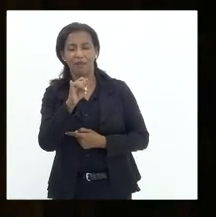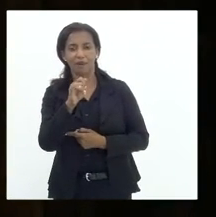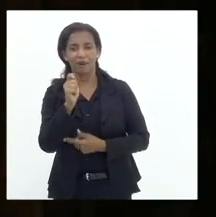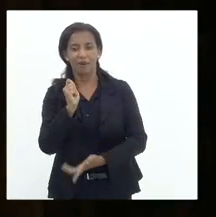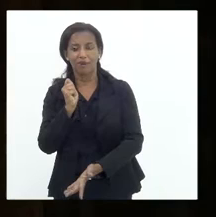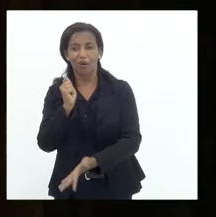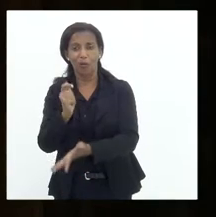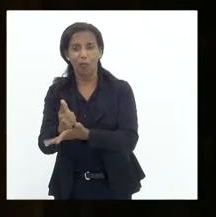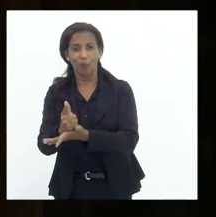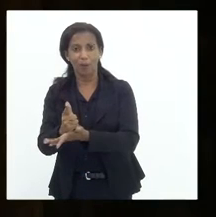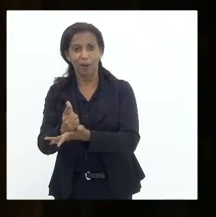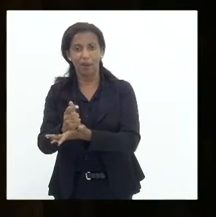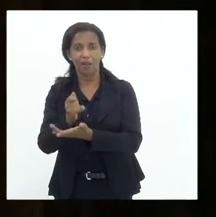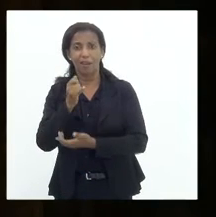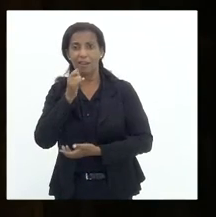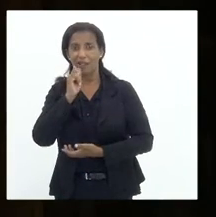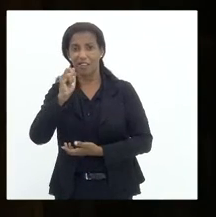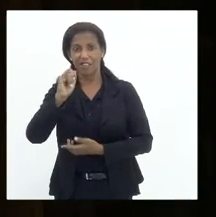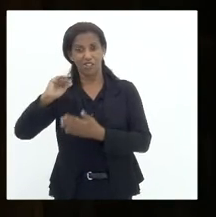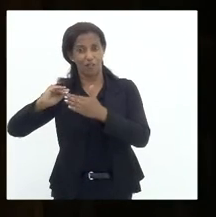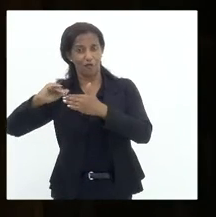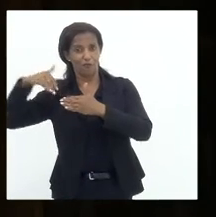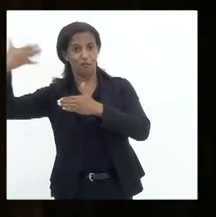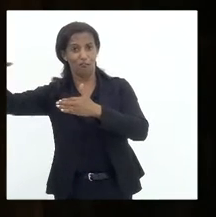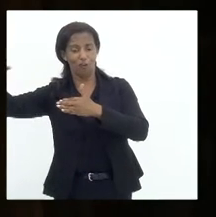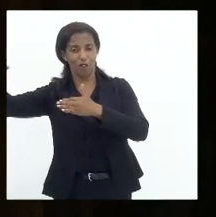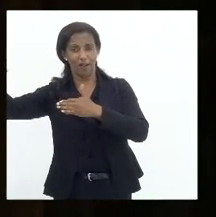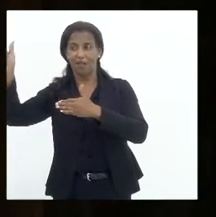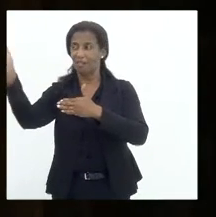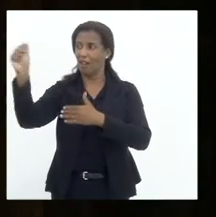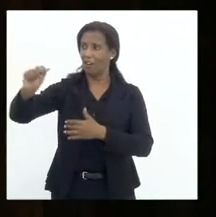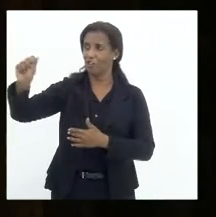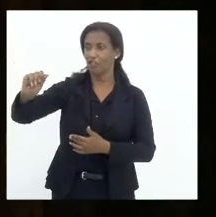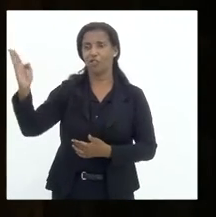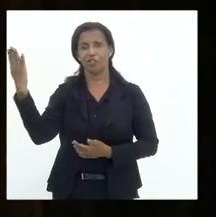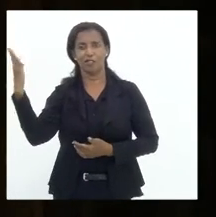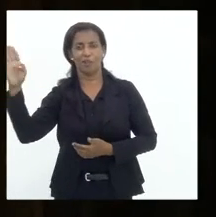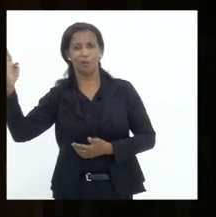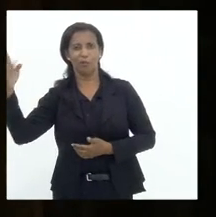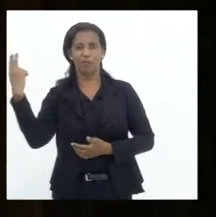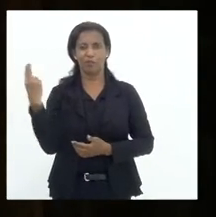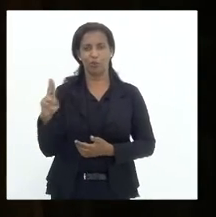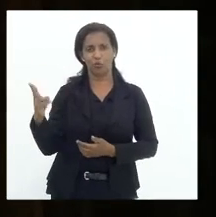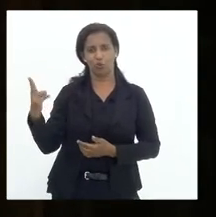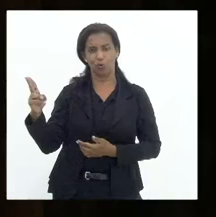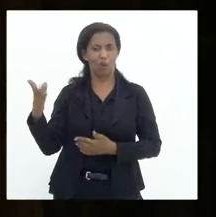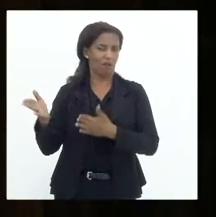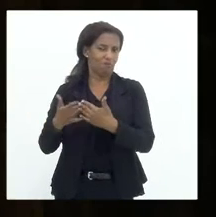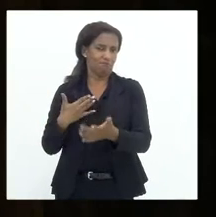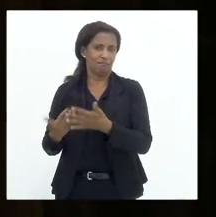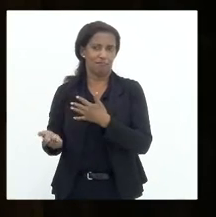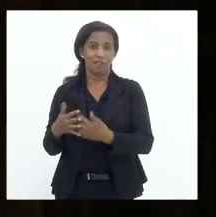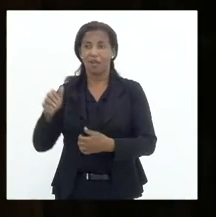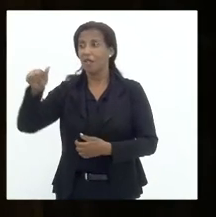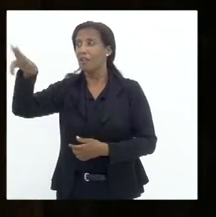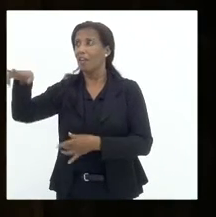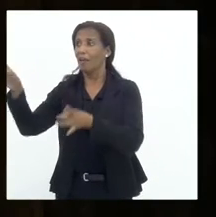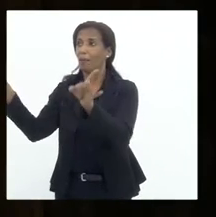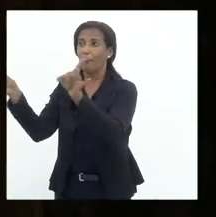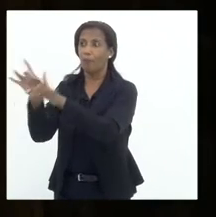comprar energia externa da Argentina, Bolívia, Uruguai, enfim, daqueles que